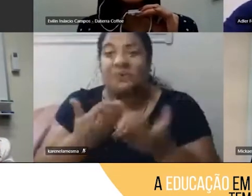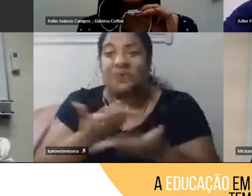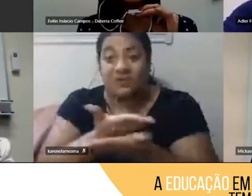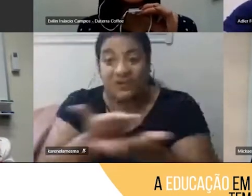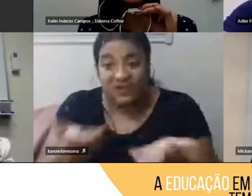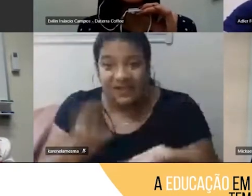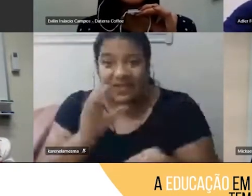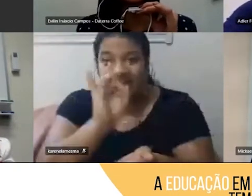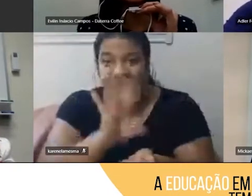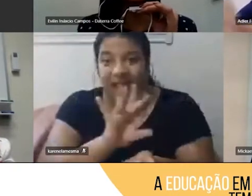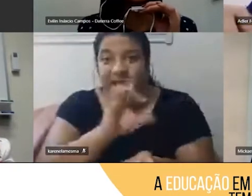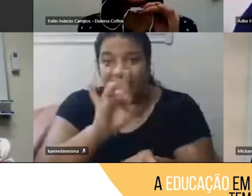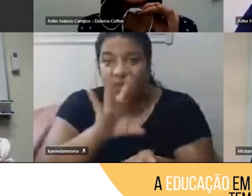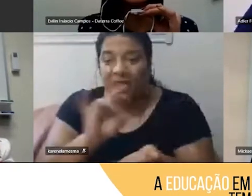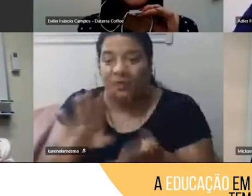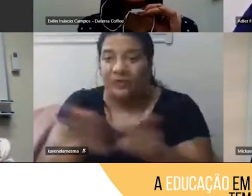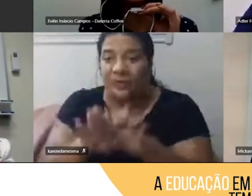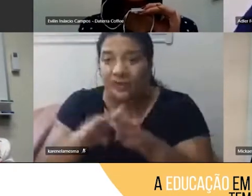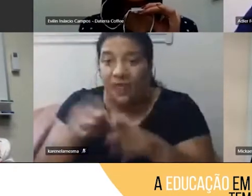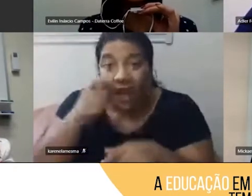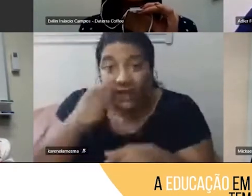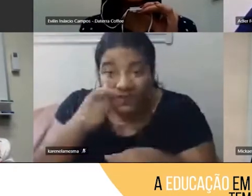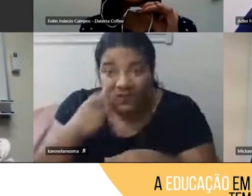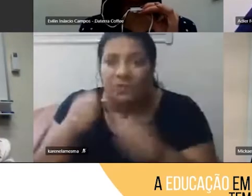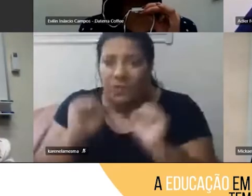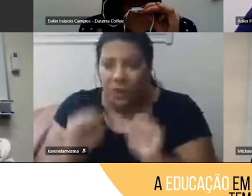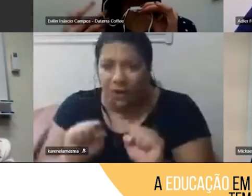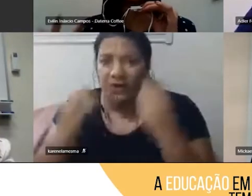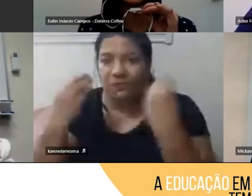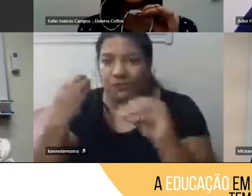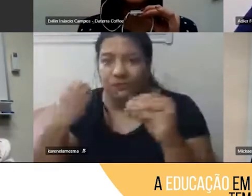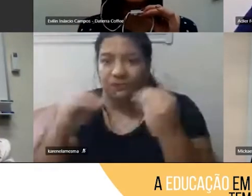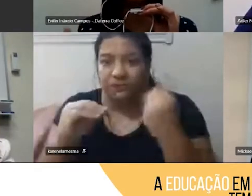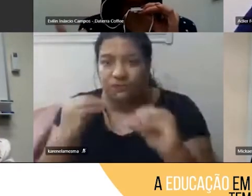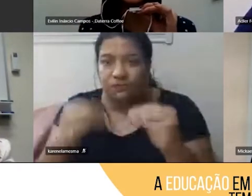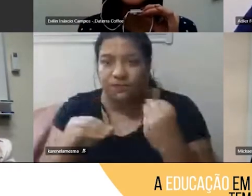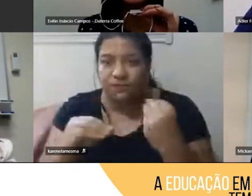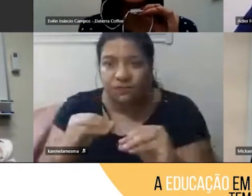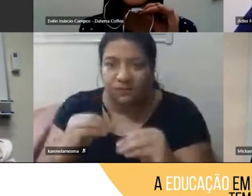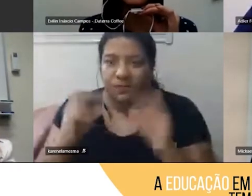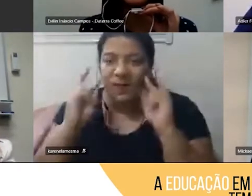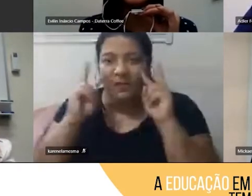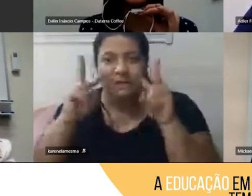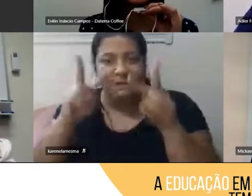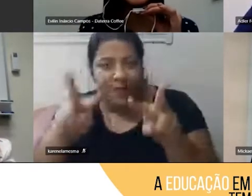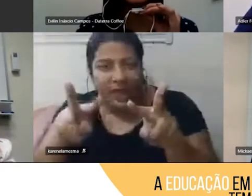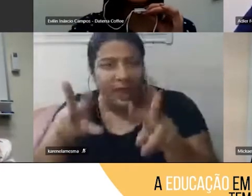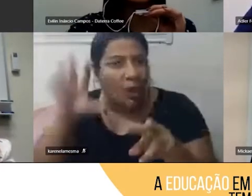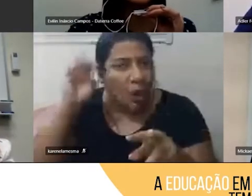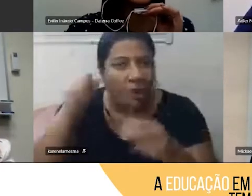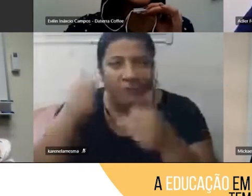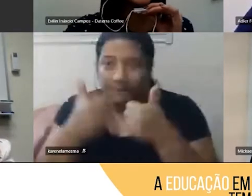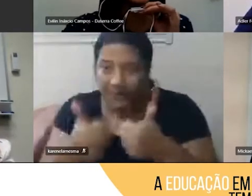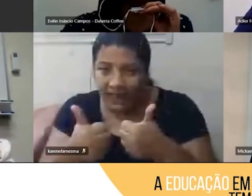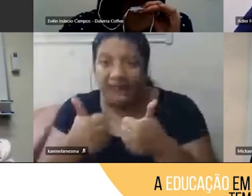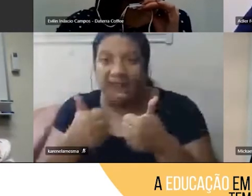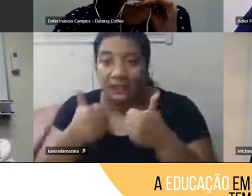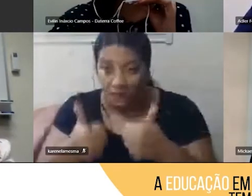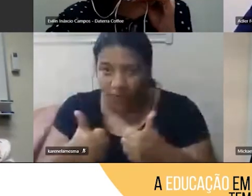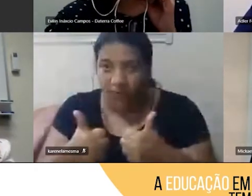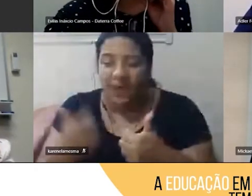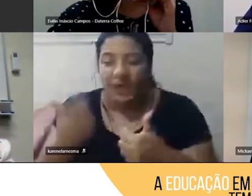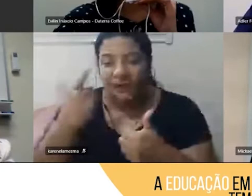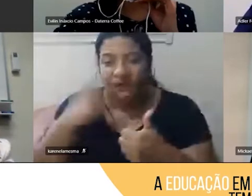que estão nos assistindo. Comentem aqui no chat, por favor, se vocês estão nos vendo e nos escutando bem, tá bom? Que a gente vai poder seguir.